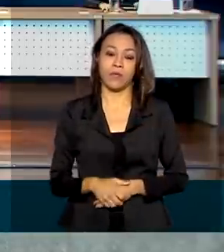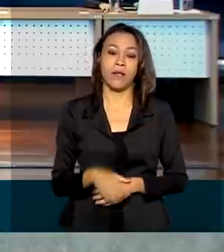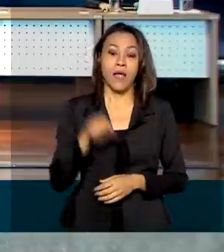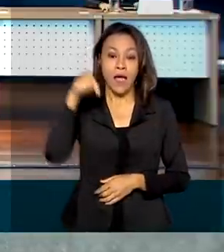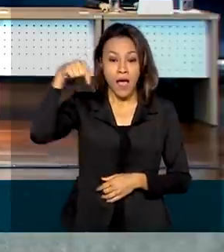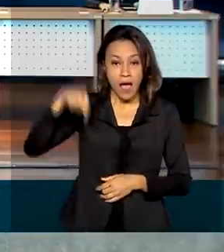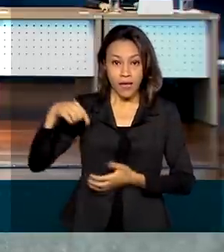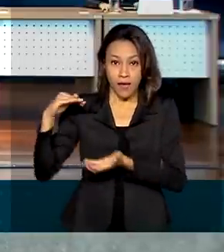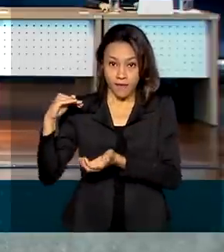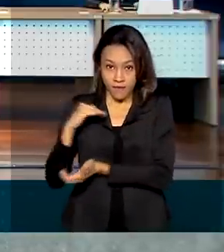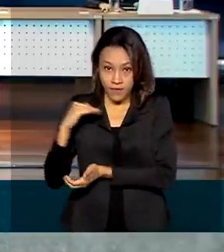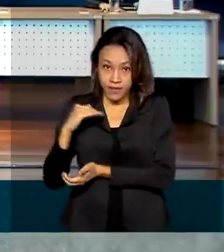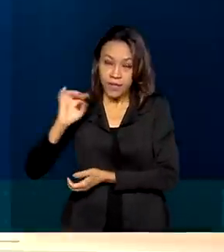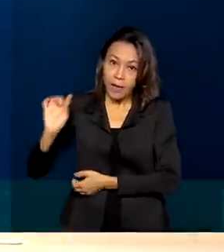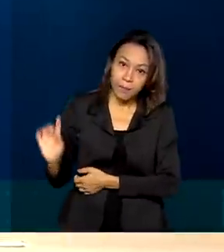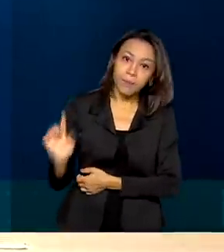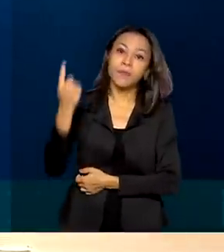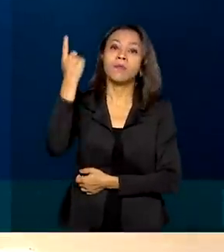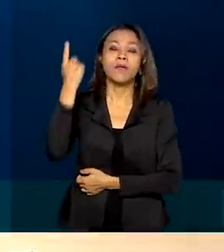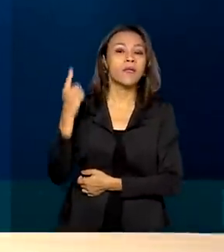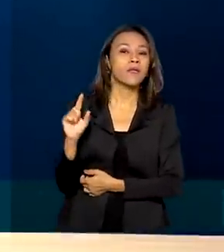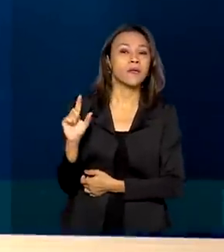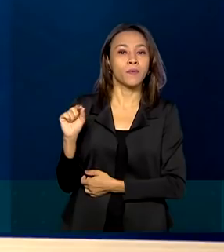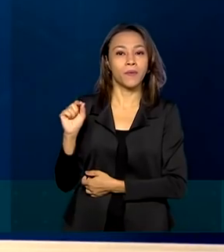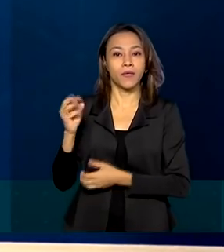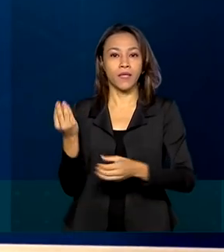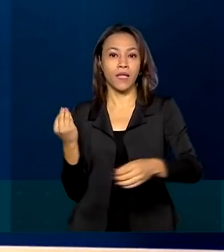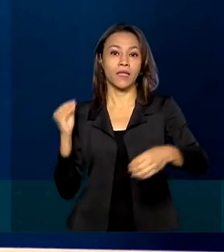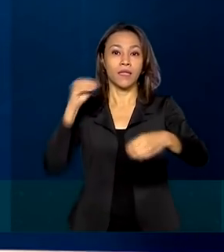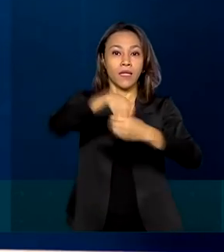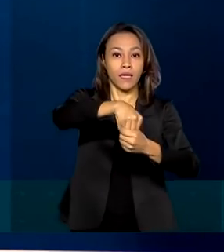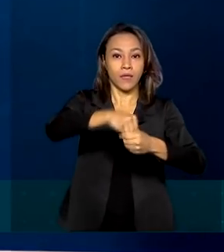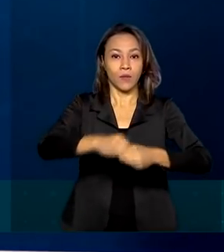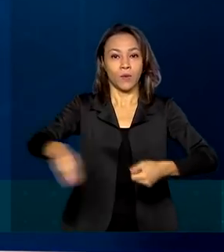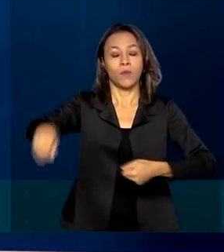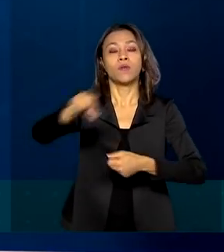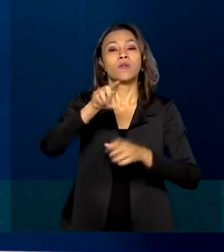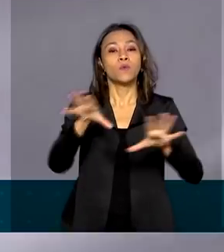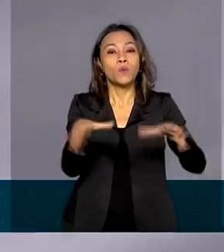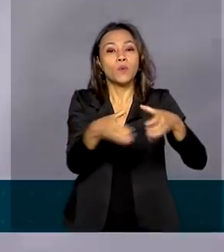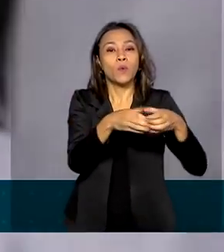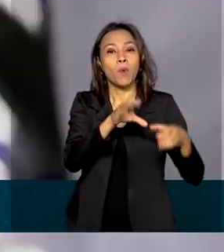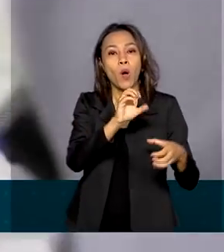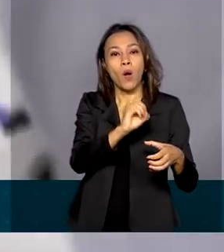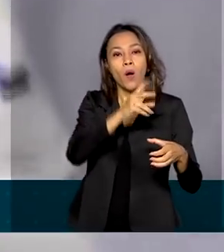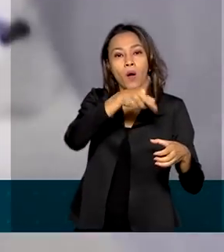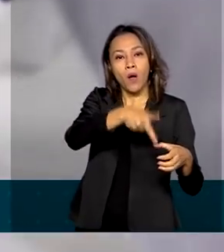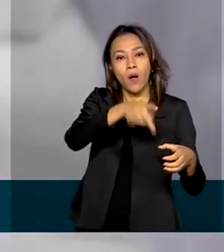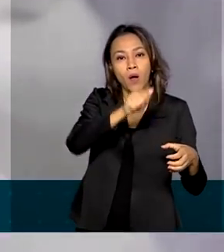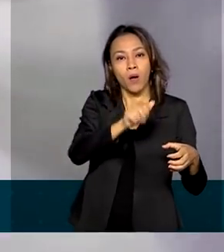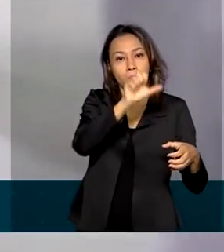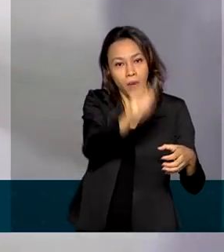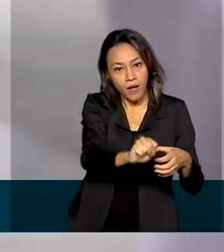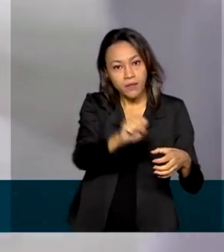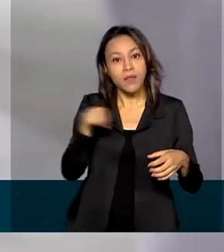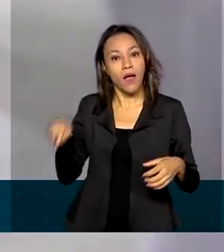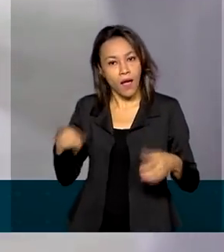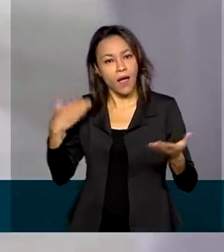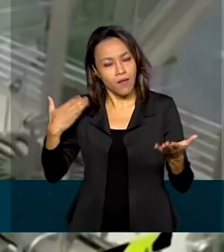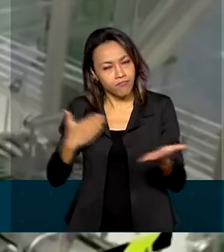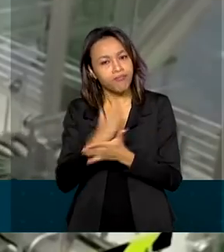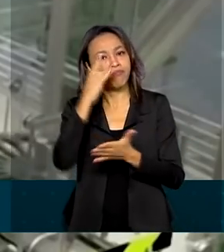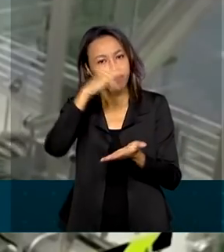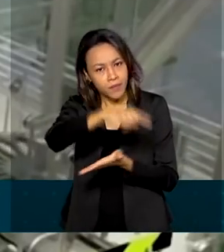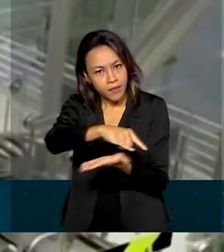autoridade vinculada à Organização Pan-Americana da Saúde, a OPAS, a conceder o registro definitivo de uma vacina